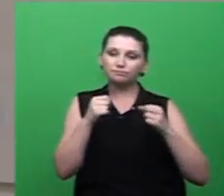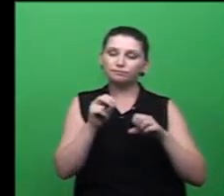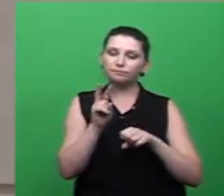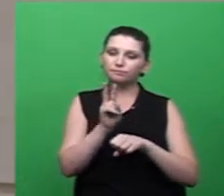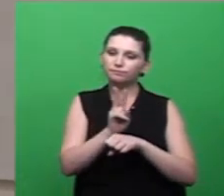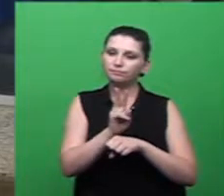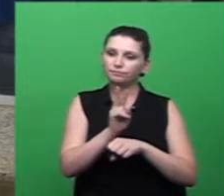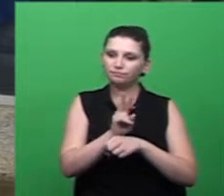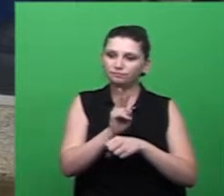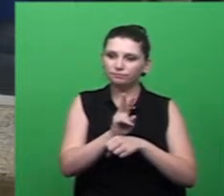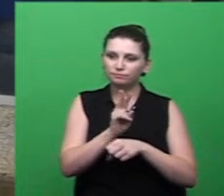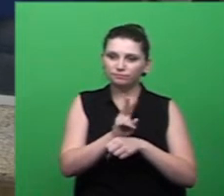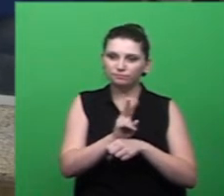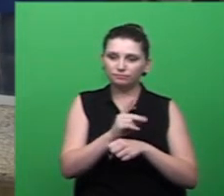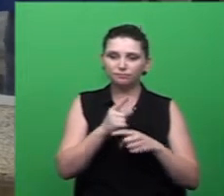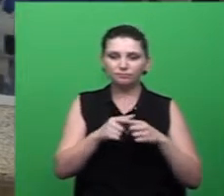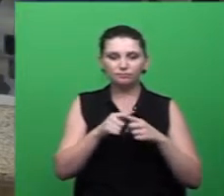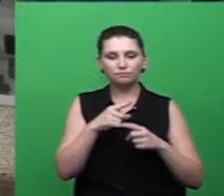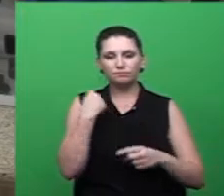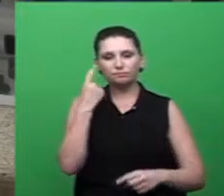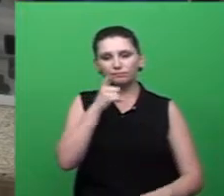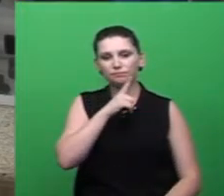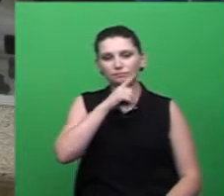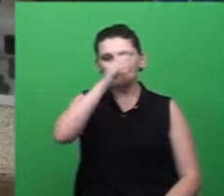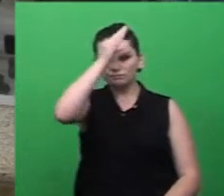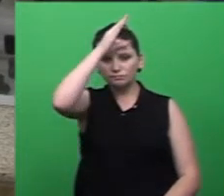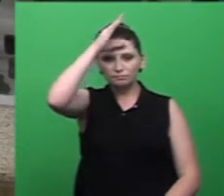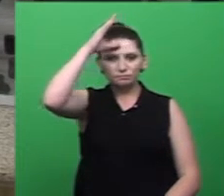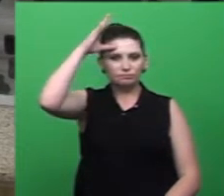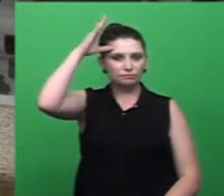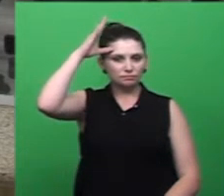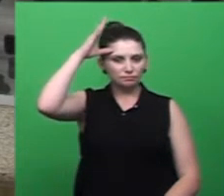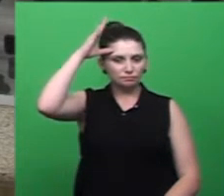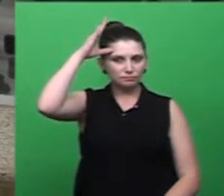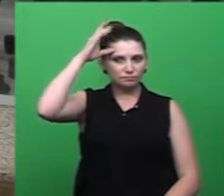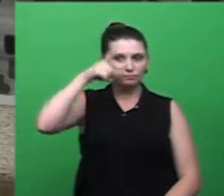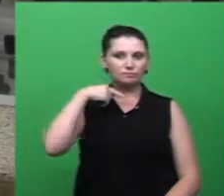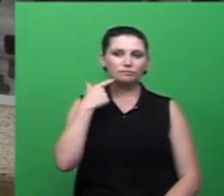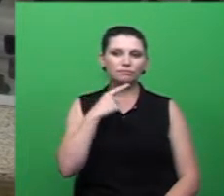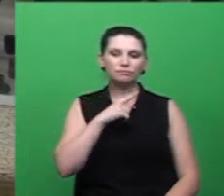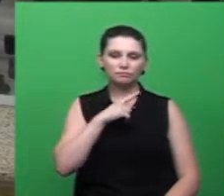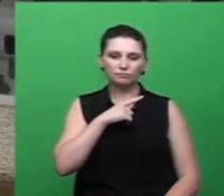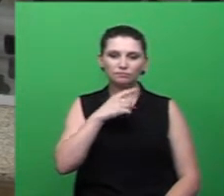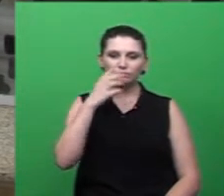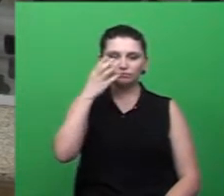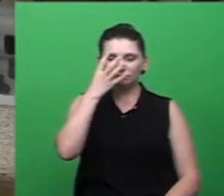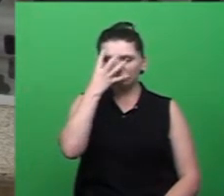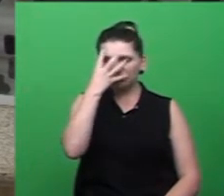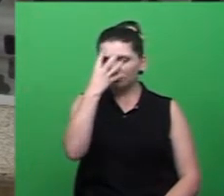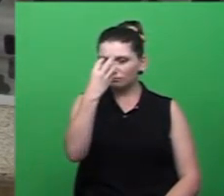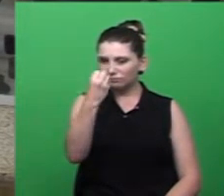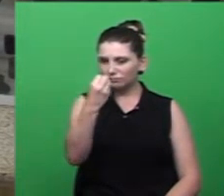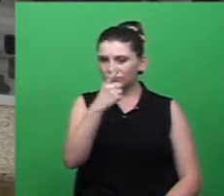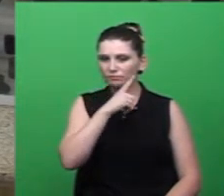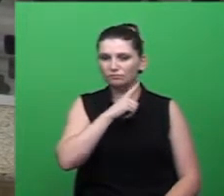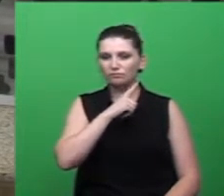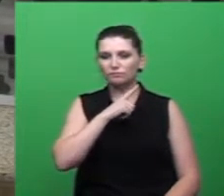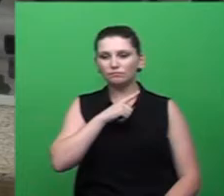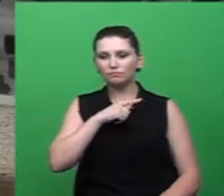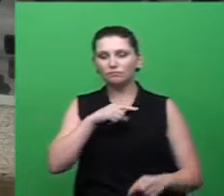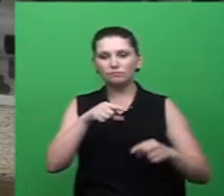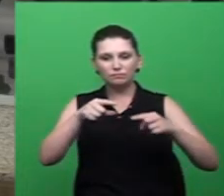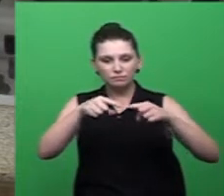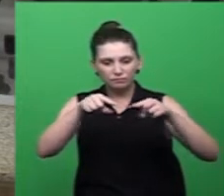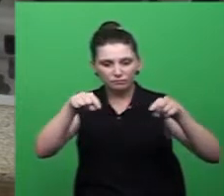Até porque nós temos em Criciúma, e conforme relatos e fotos que nós temos, muitas piscinas abandonadas com águas